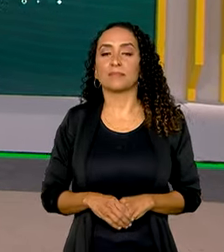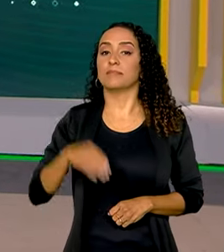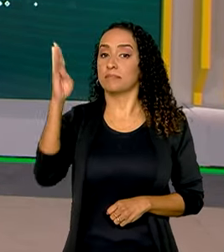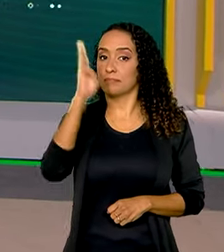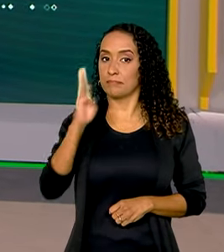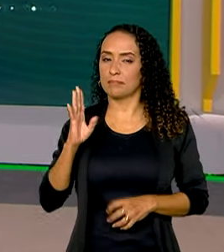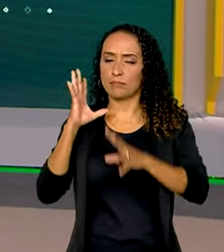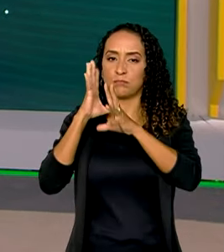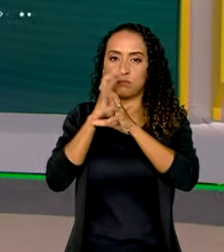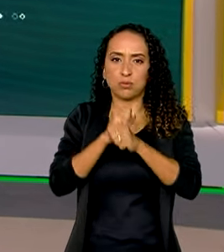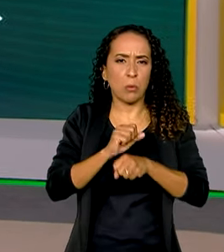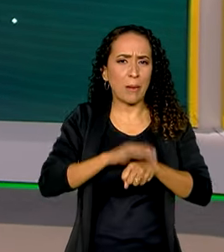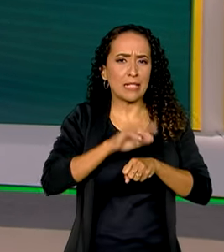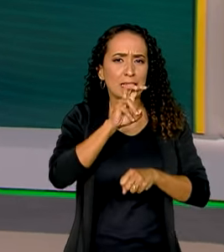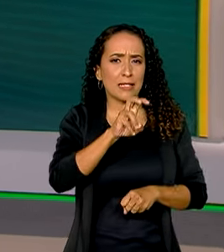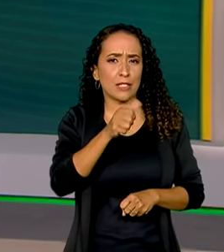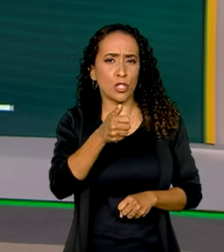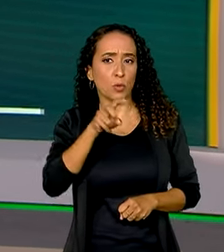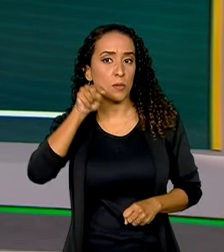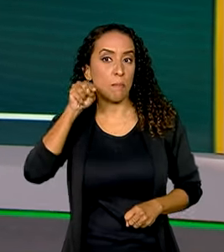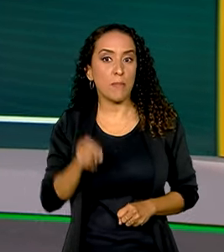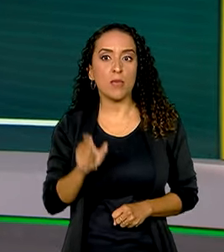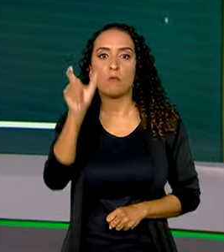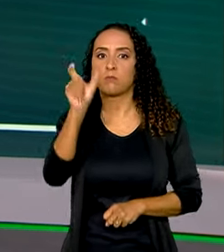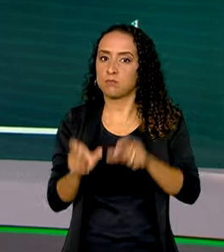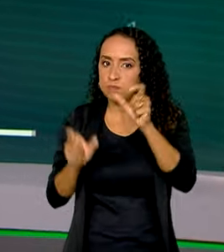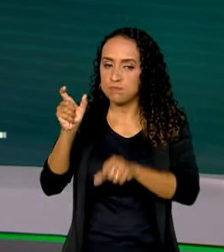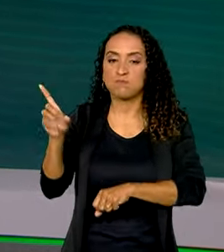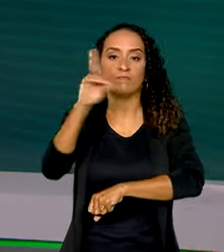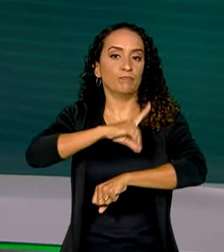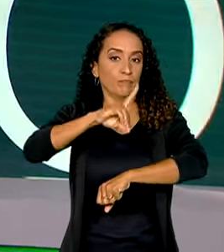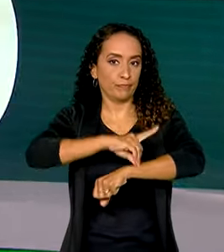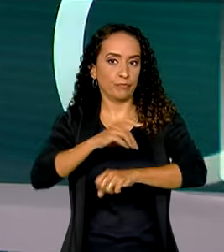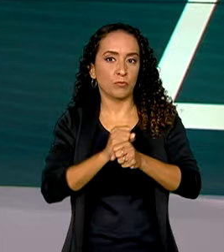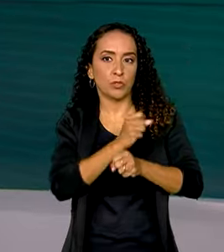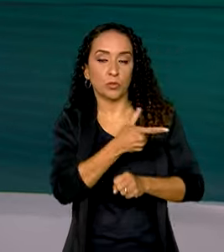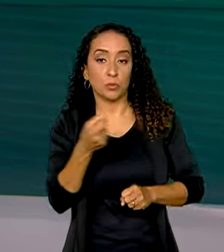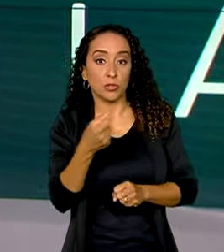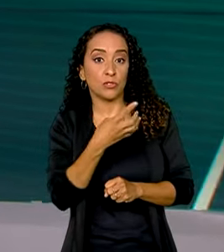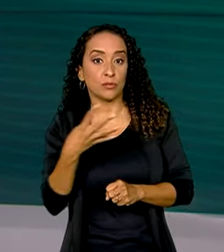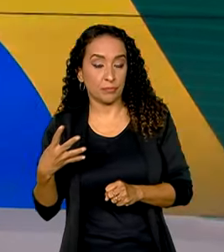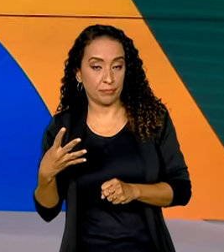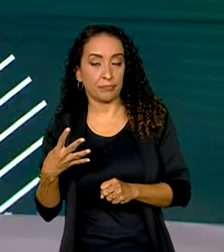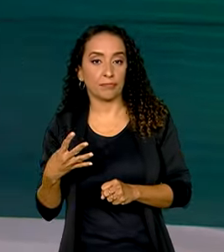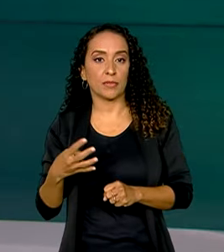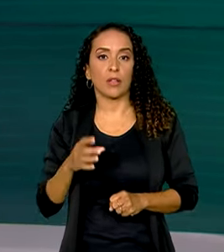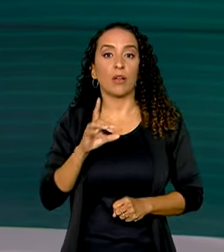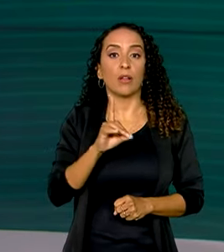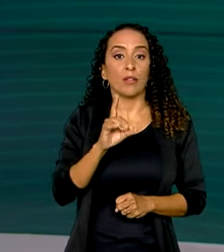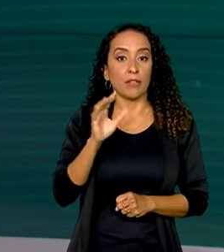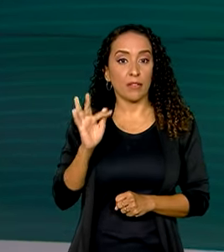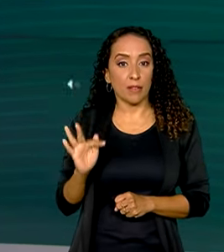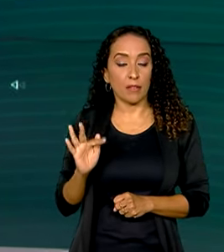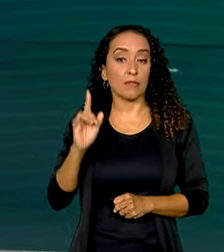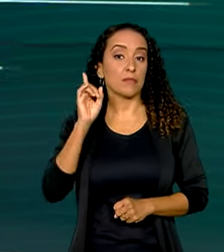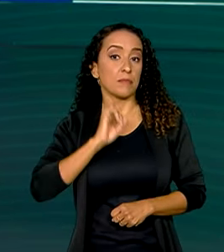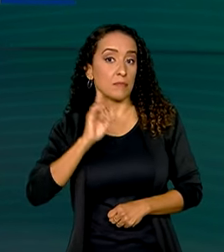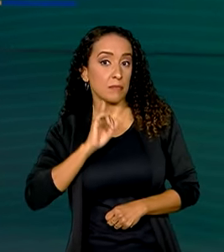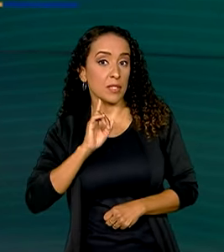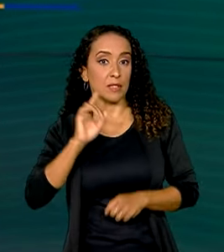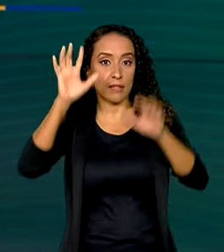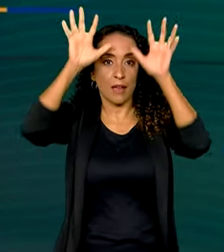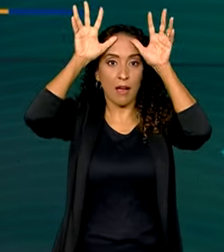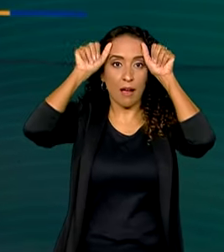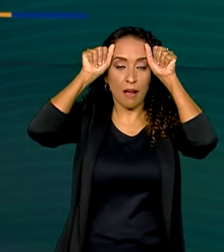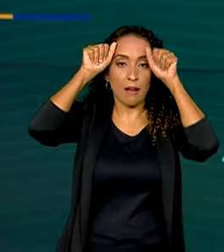O Brasil contabiliza mais de 512 mil casos de dengue em 2024. Distrito Federal, Minas